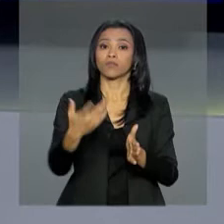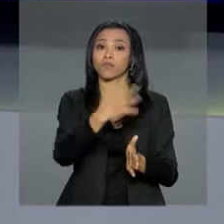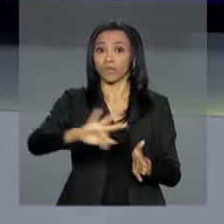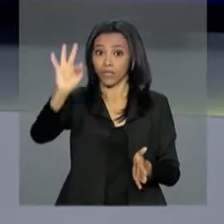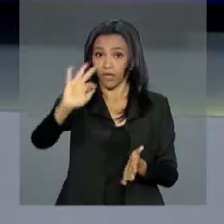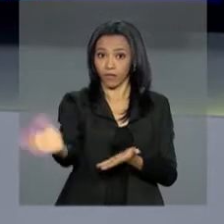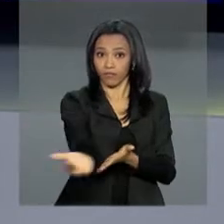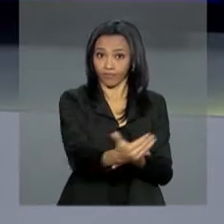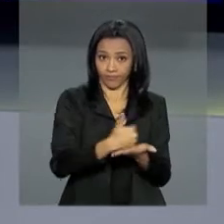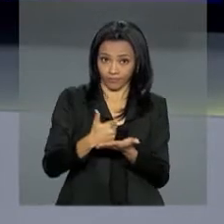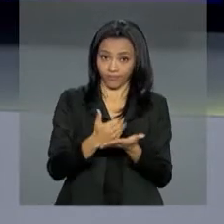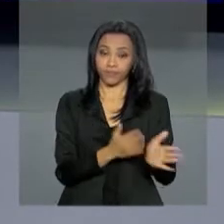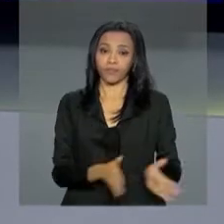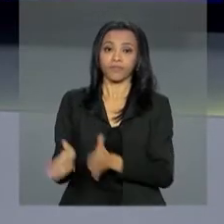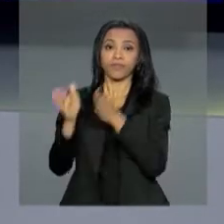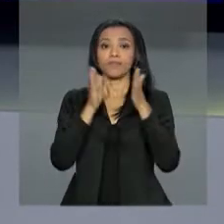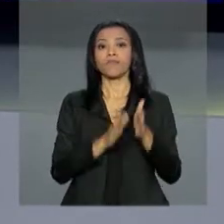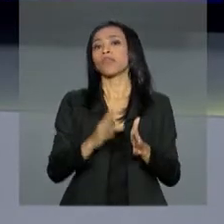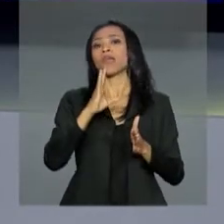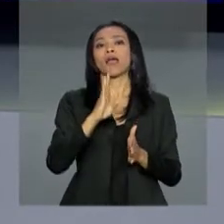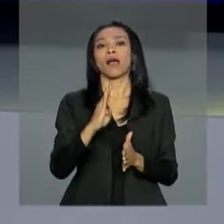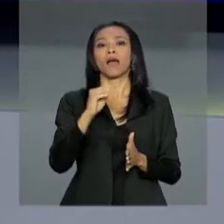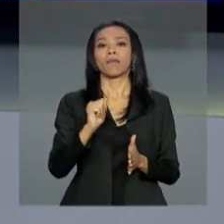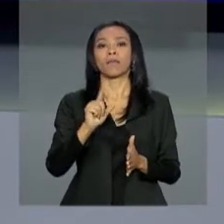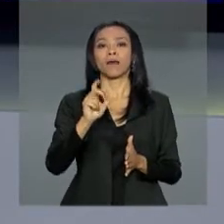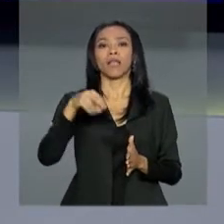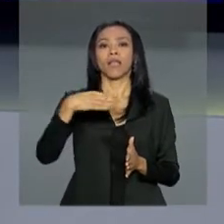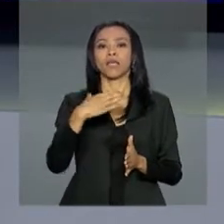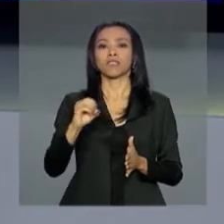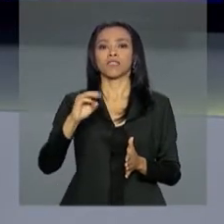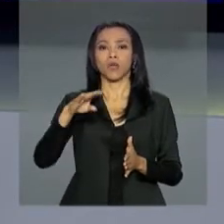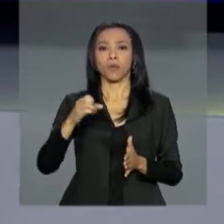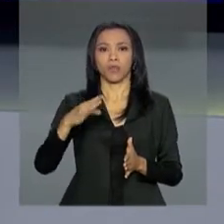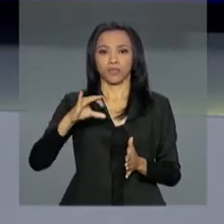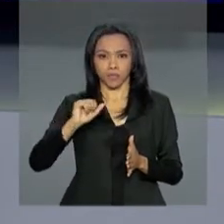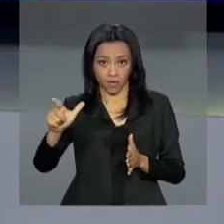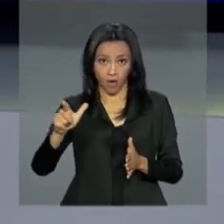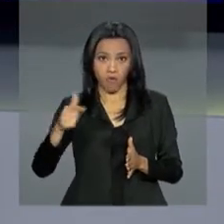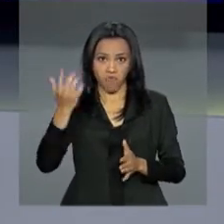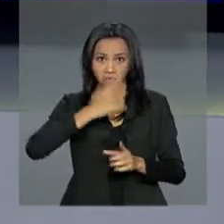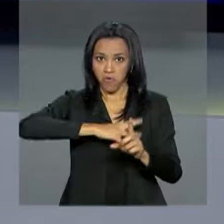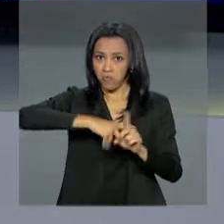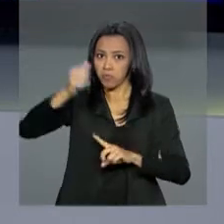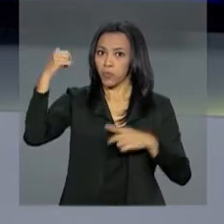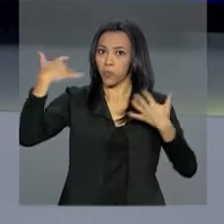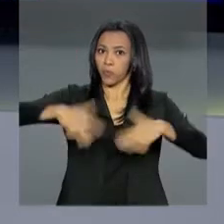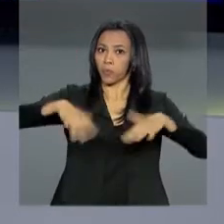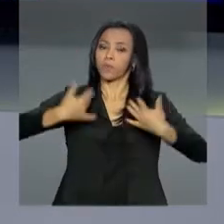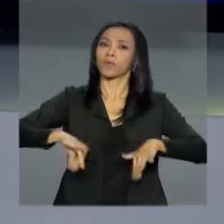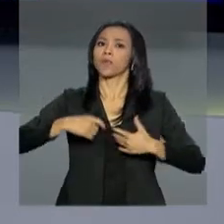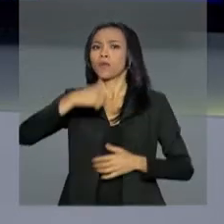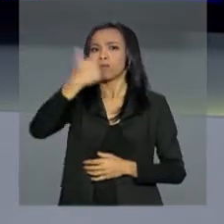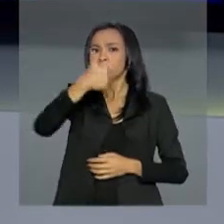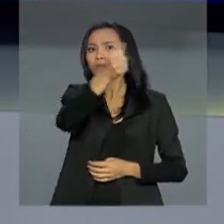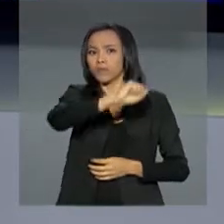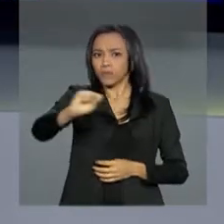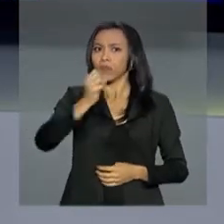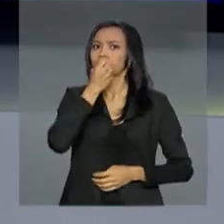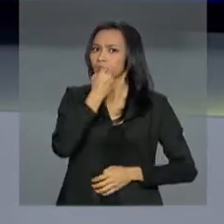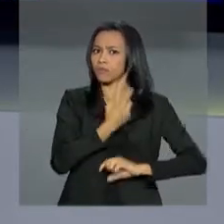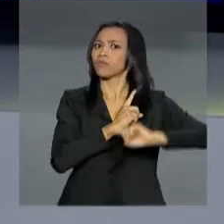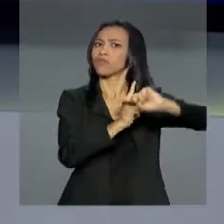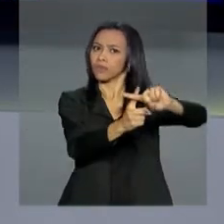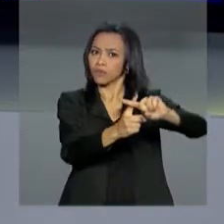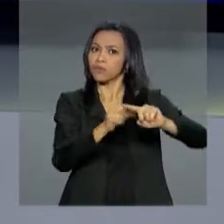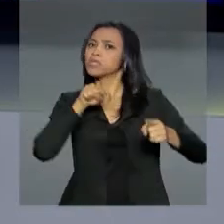Olha, e a balança comercial brasileira registrou superávit em junho e também fechou o primeiro semestre com resultado positivo,